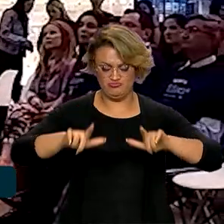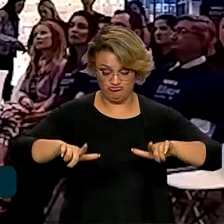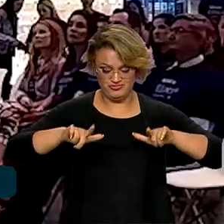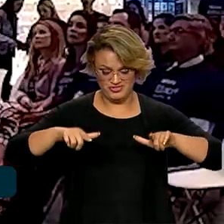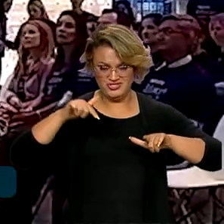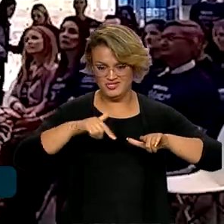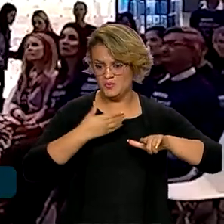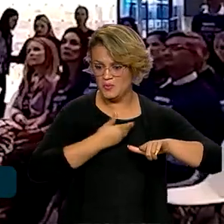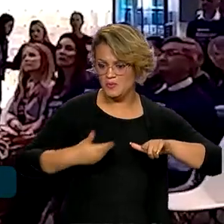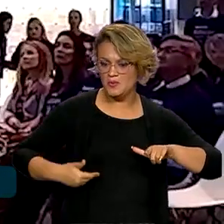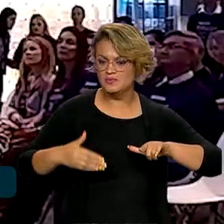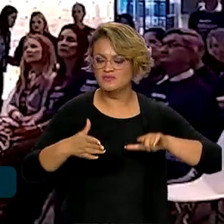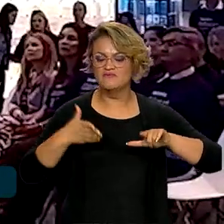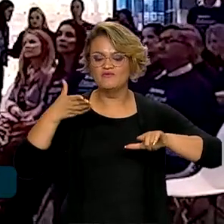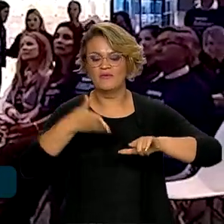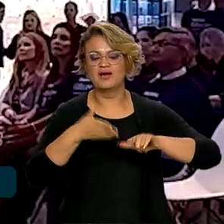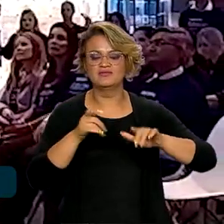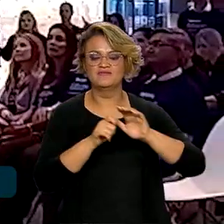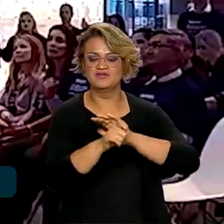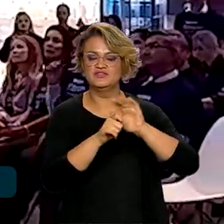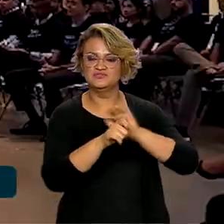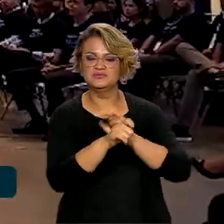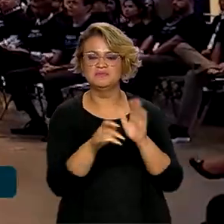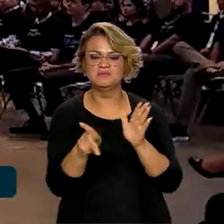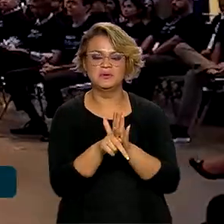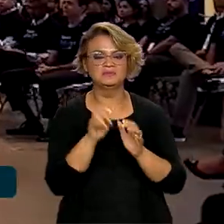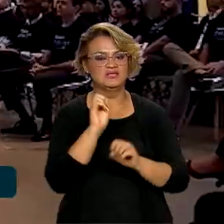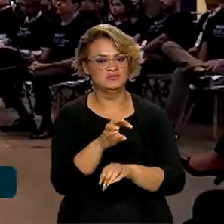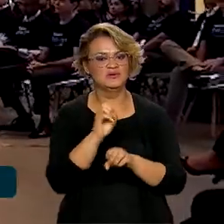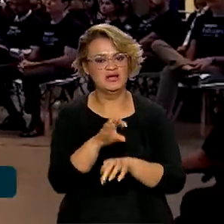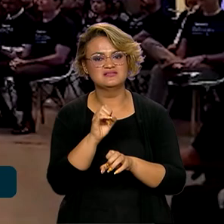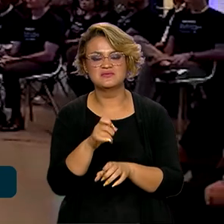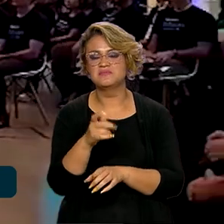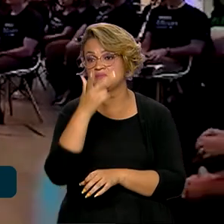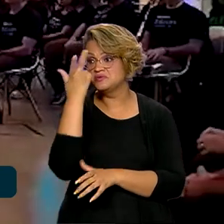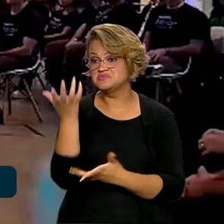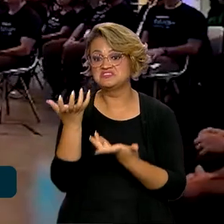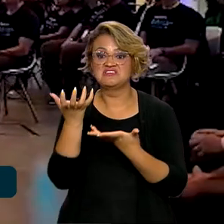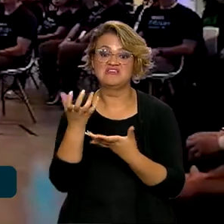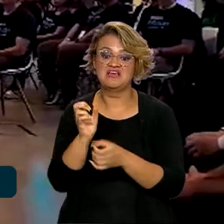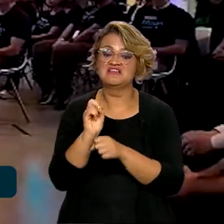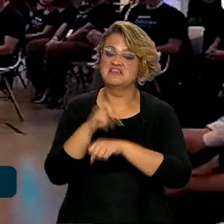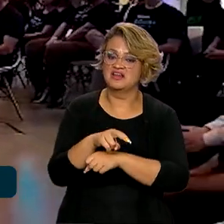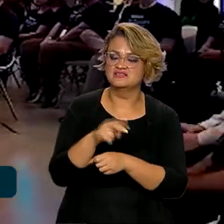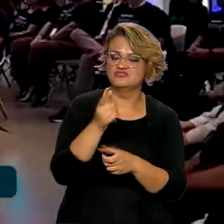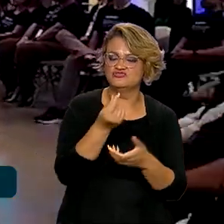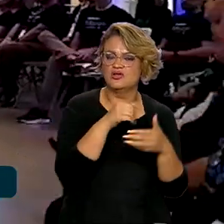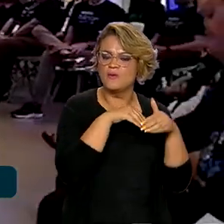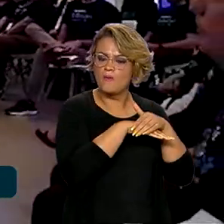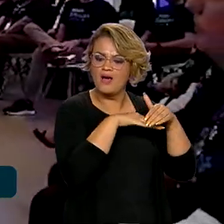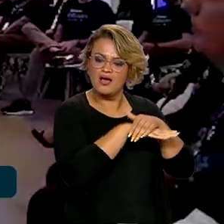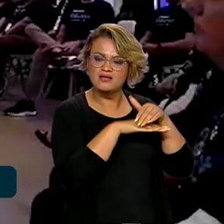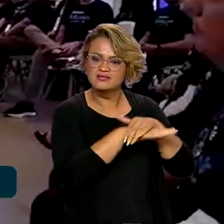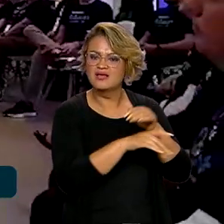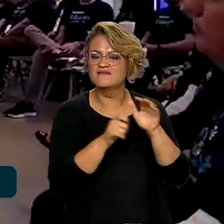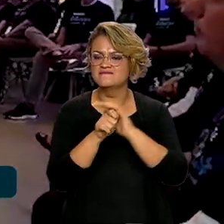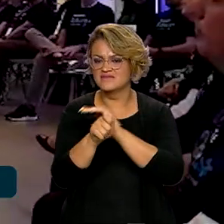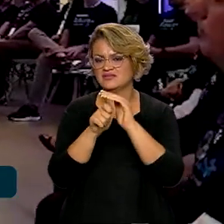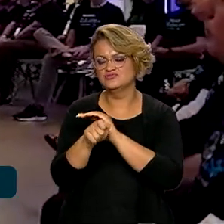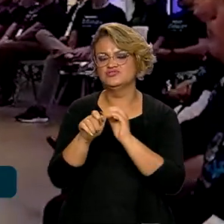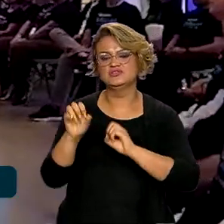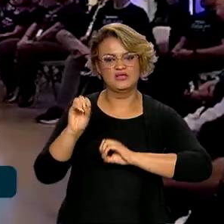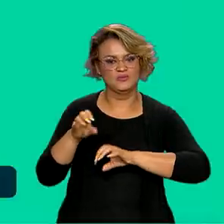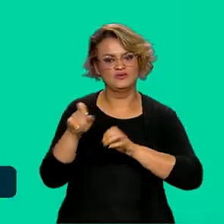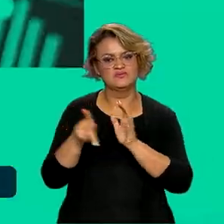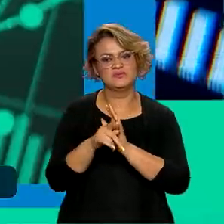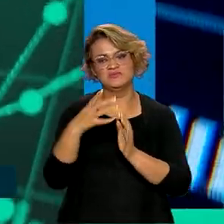público destinado ao financiamento da educação para quem deseja começar a poupar recursos e a investir no ensino